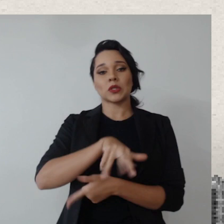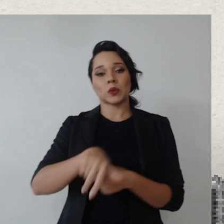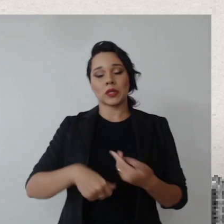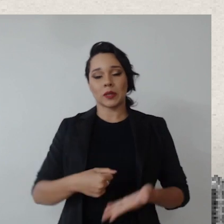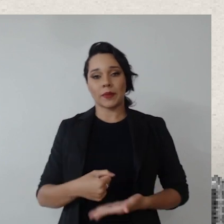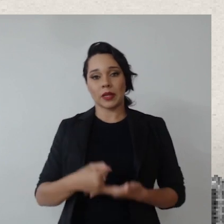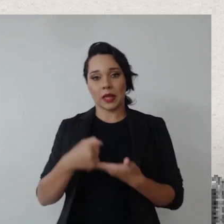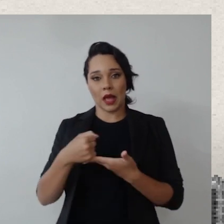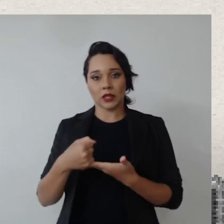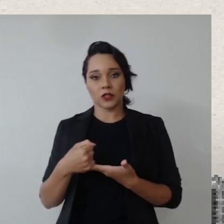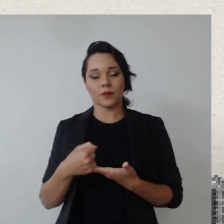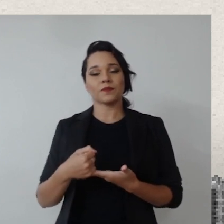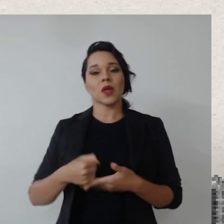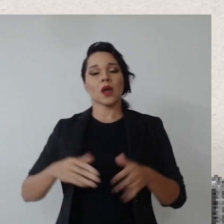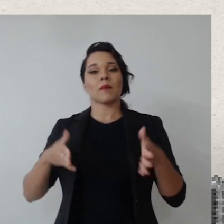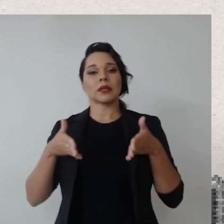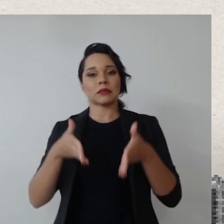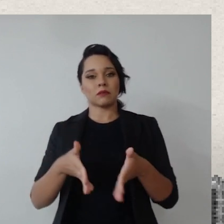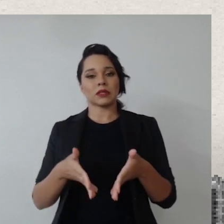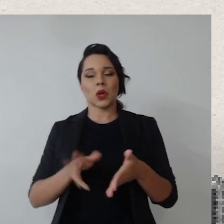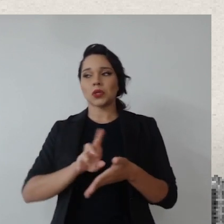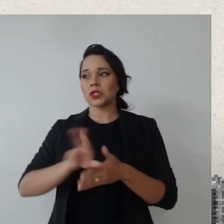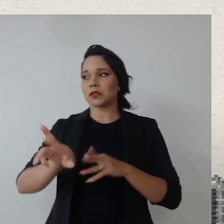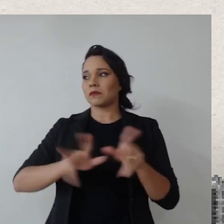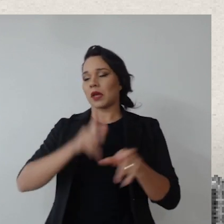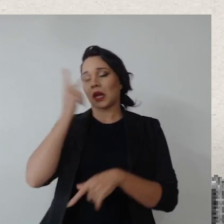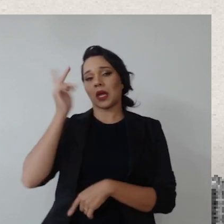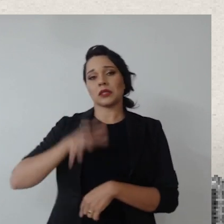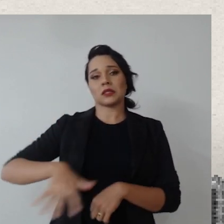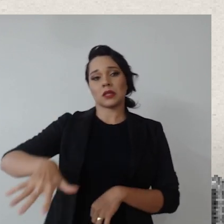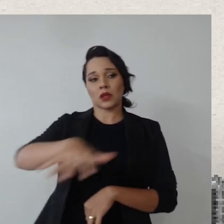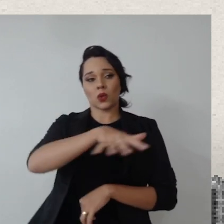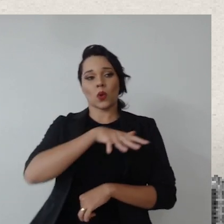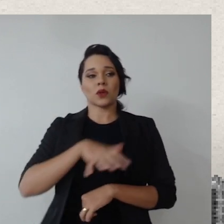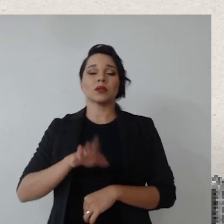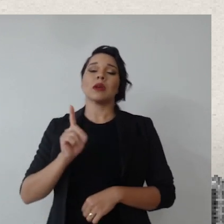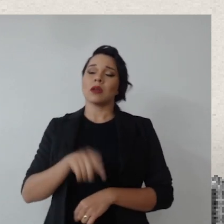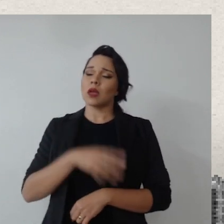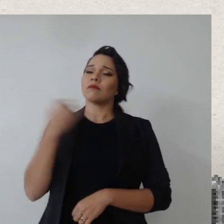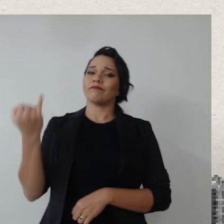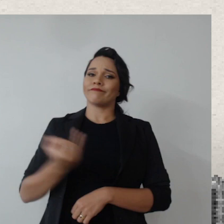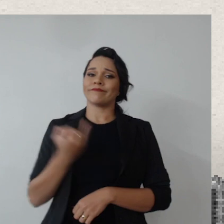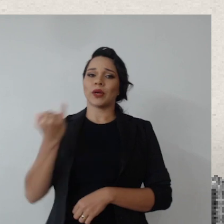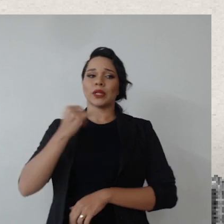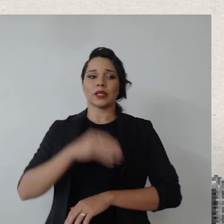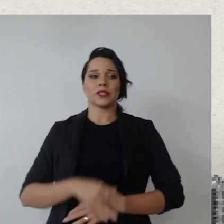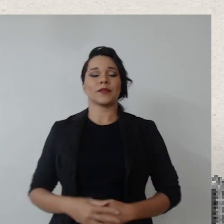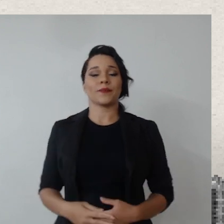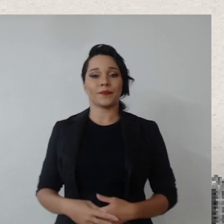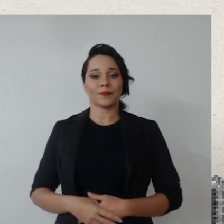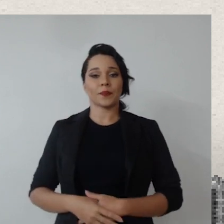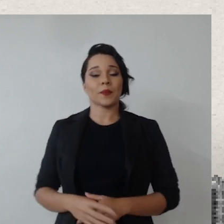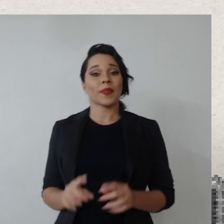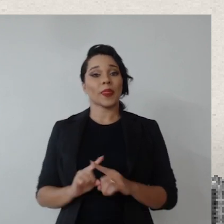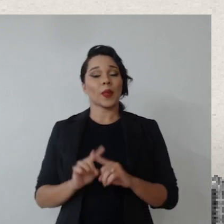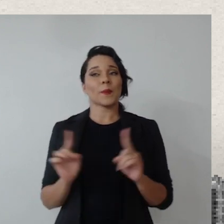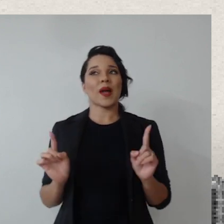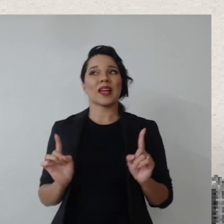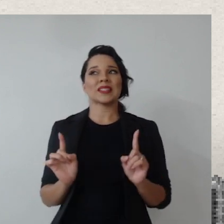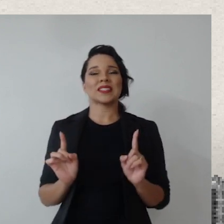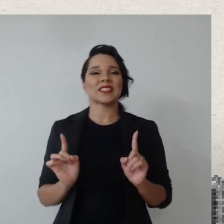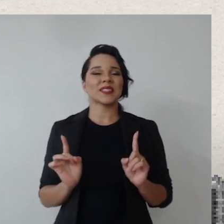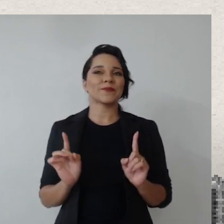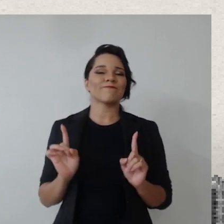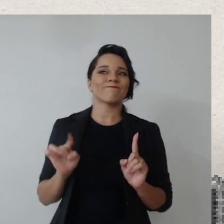sustentabilidade, com a participação de vários atores e de vários setores, que eu acho que isso é muito importante, mas